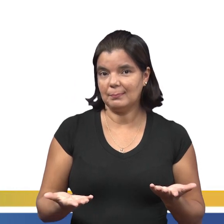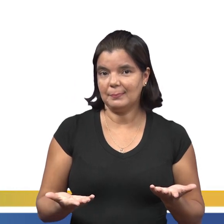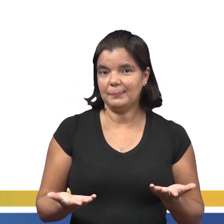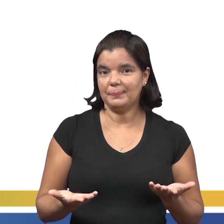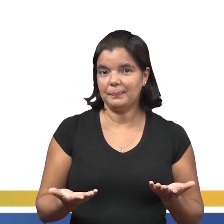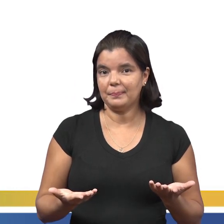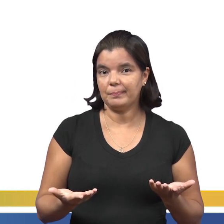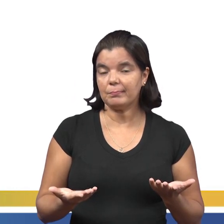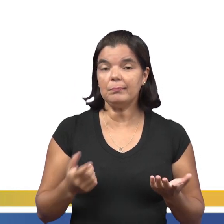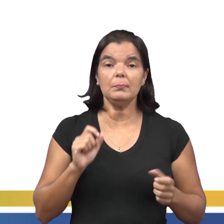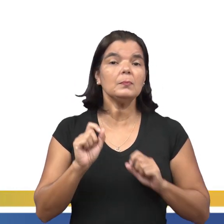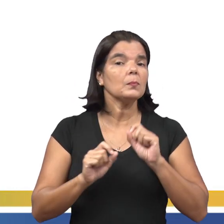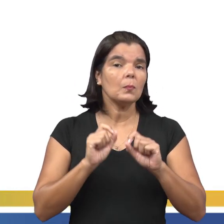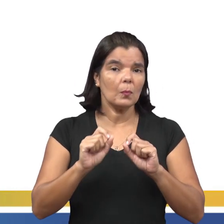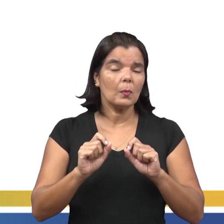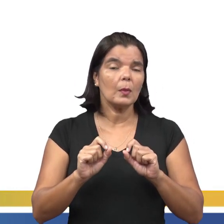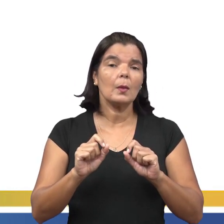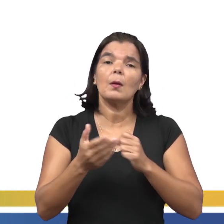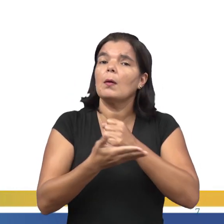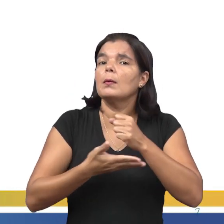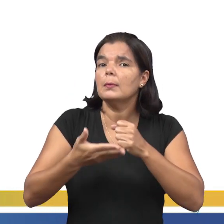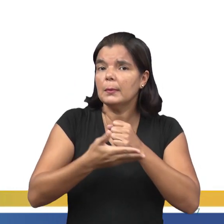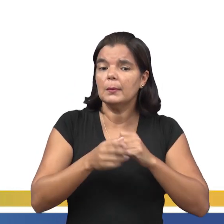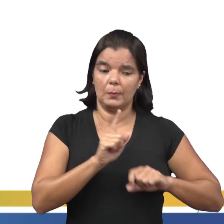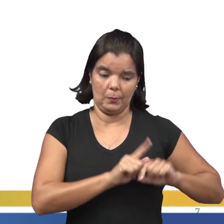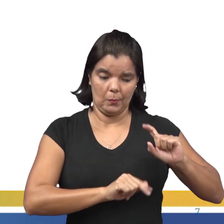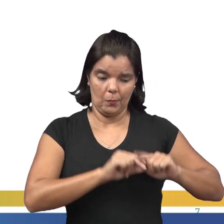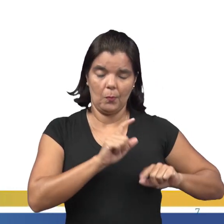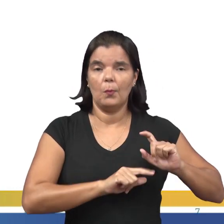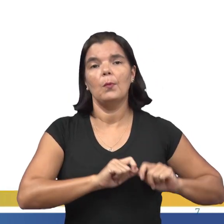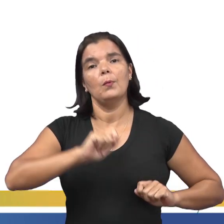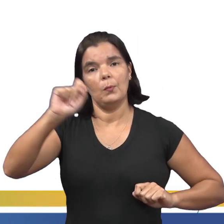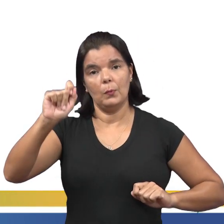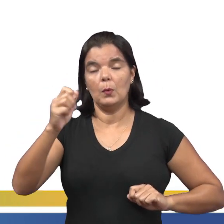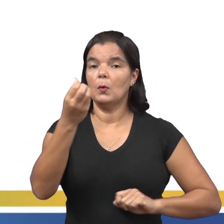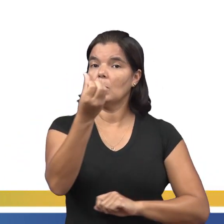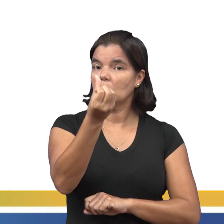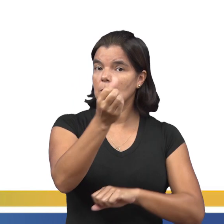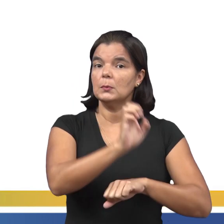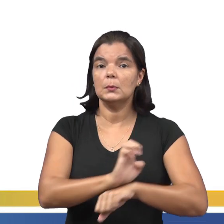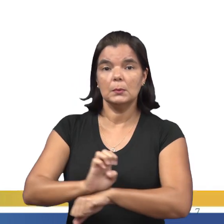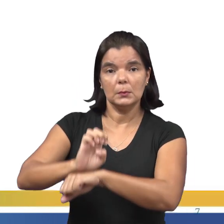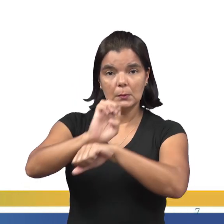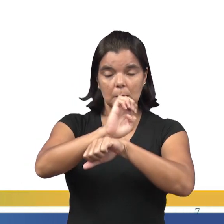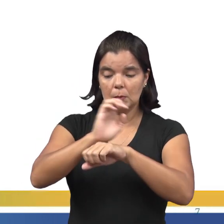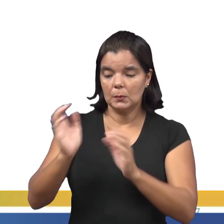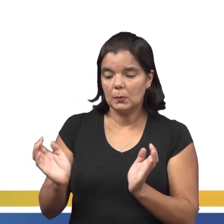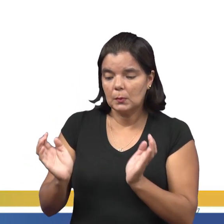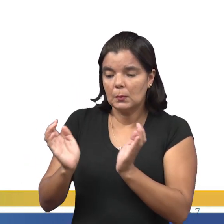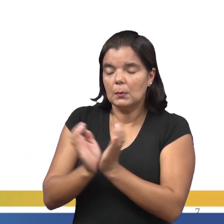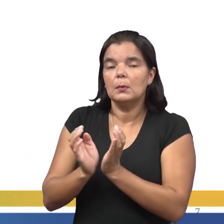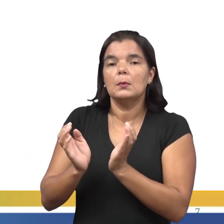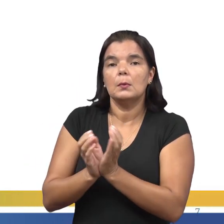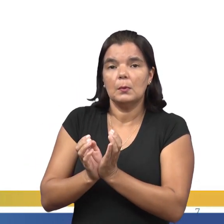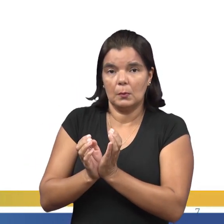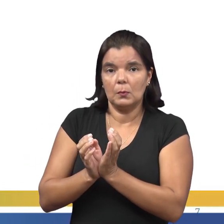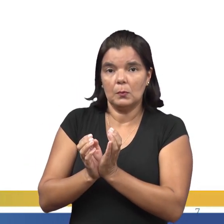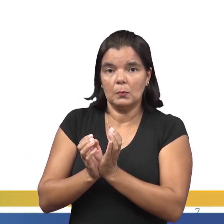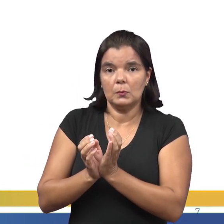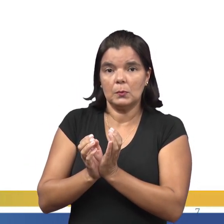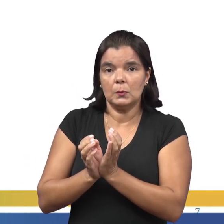O básico é que ela precisa saber que o Acre, com outros seis estados, estão agrupados numa região